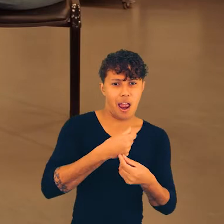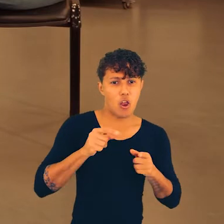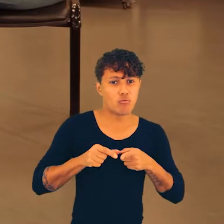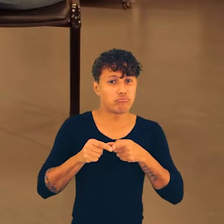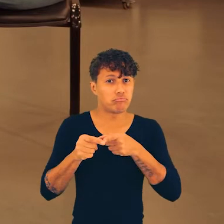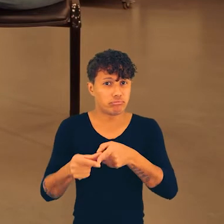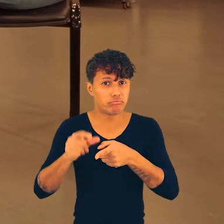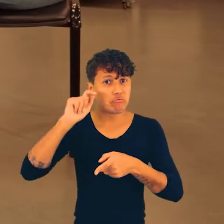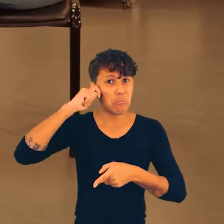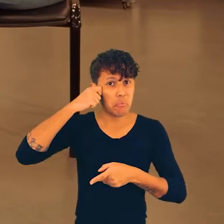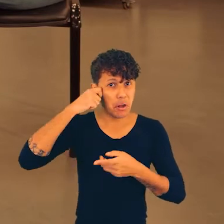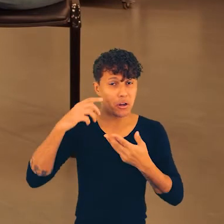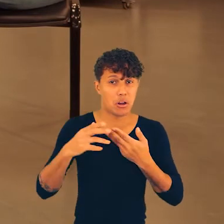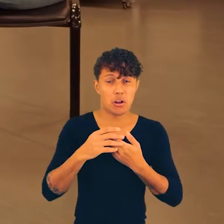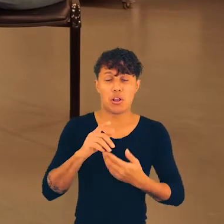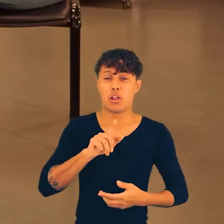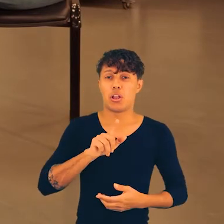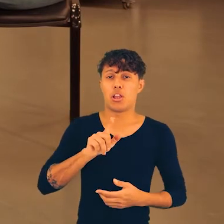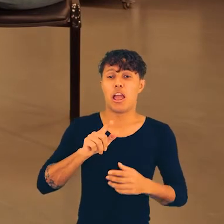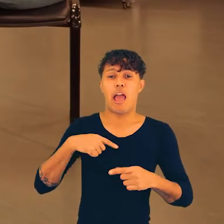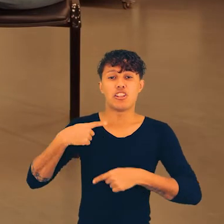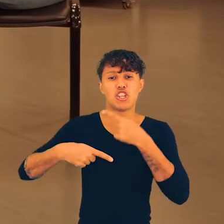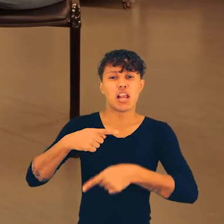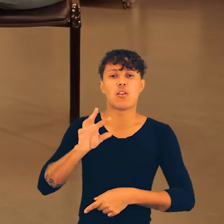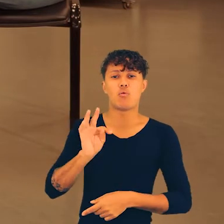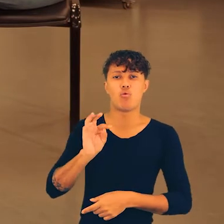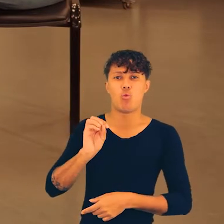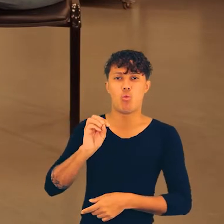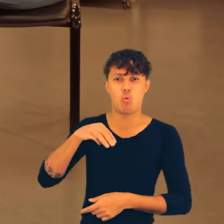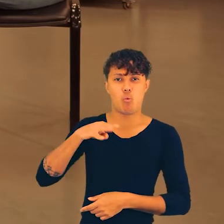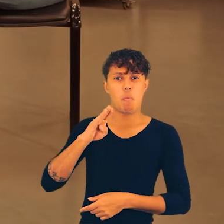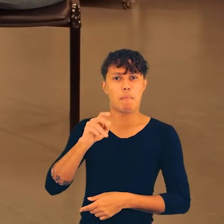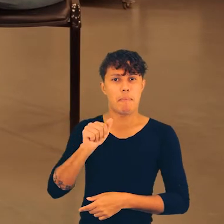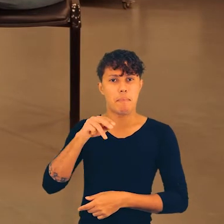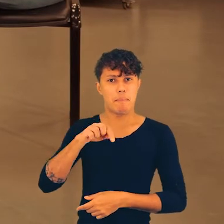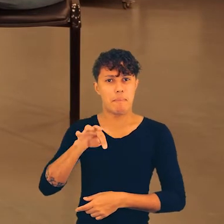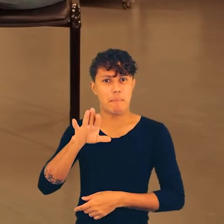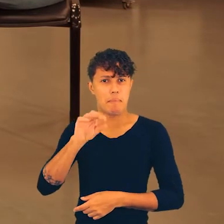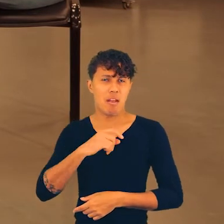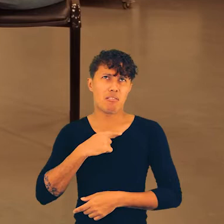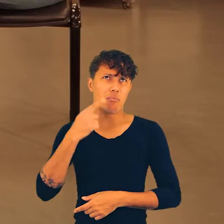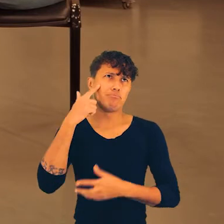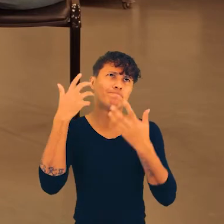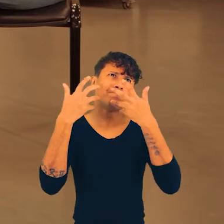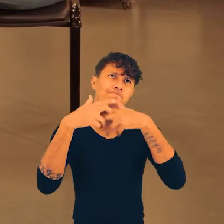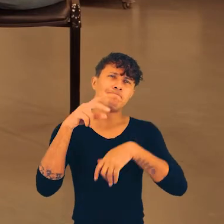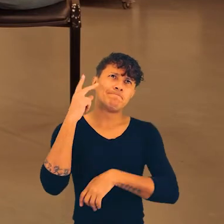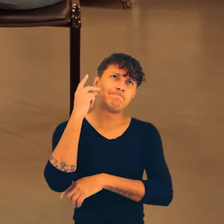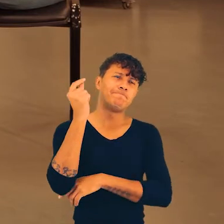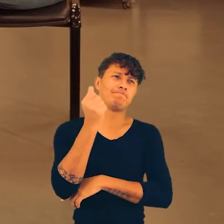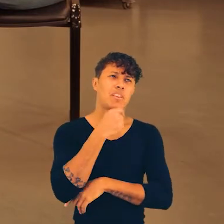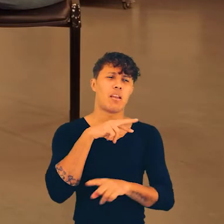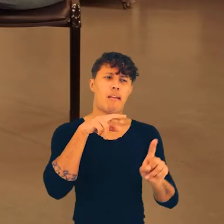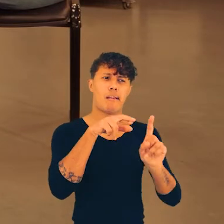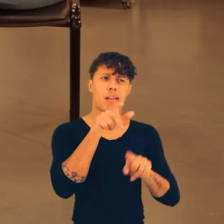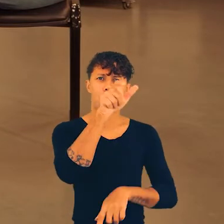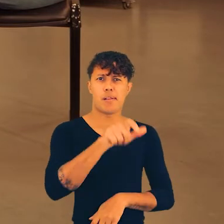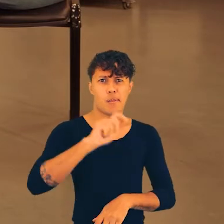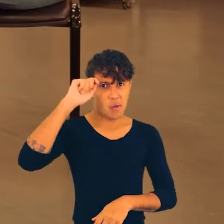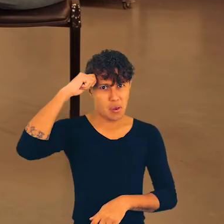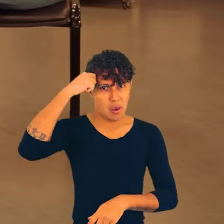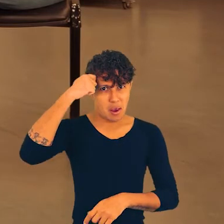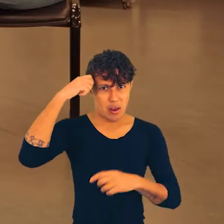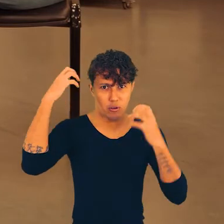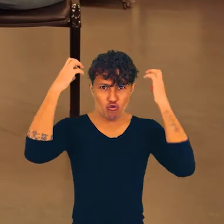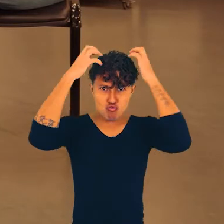Brasil artístico, periférico e preto, que é a geração tombamento, que me fez refletir, a